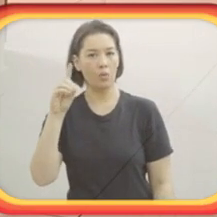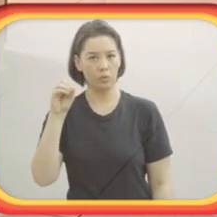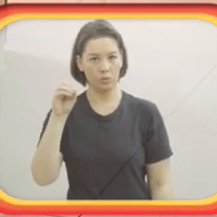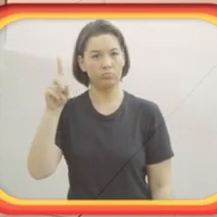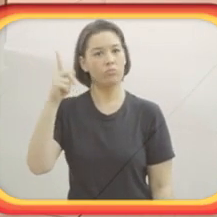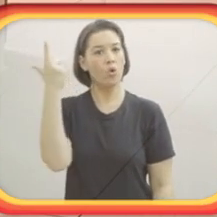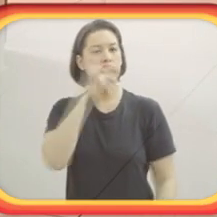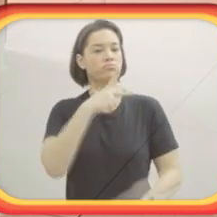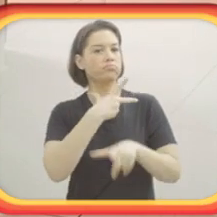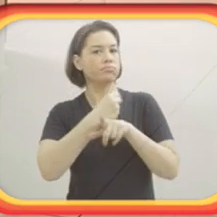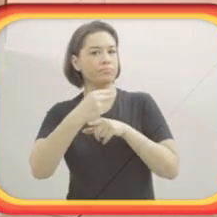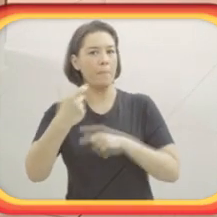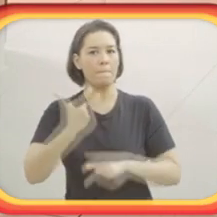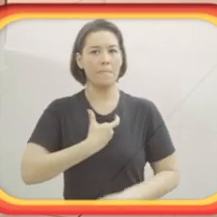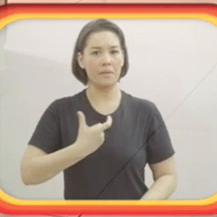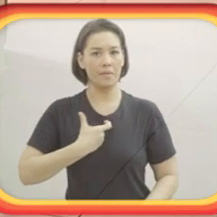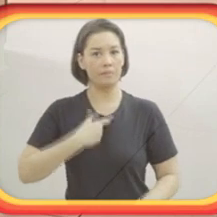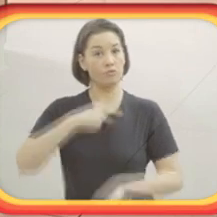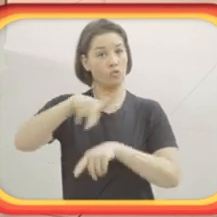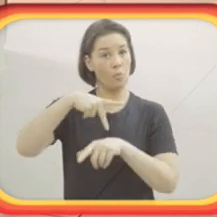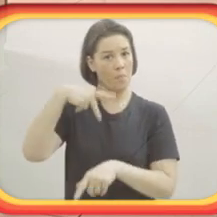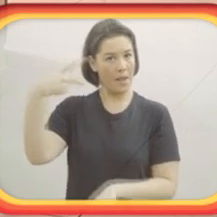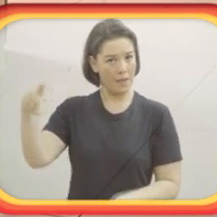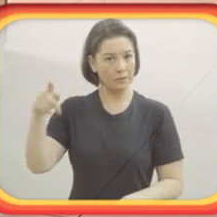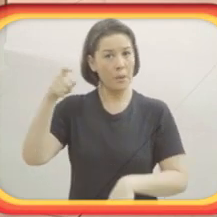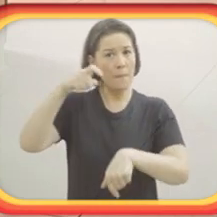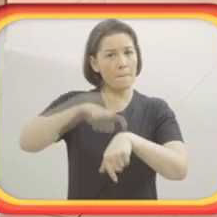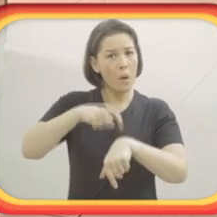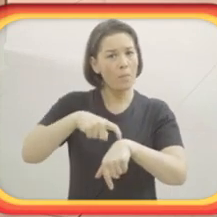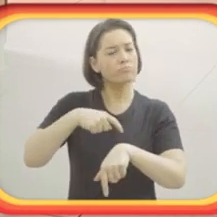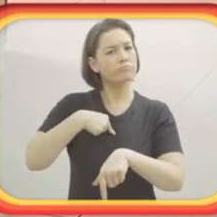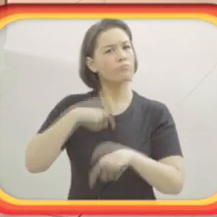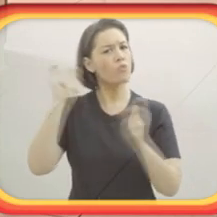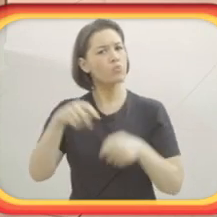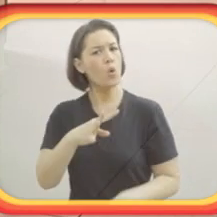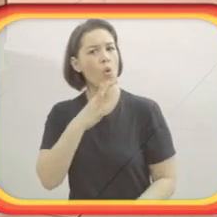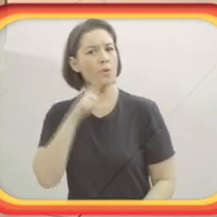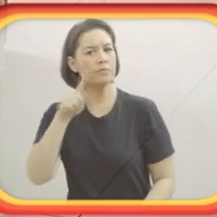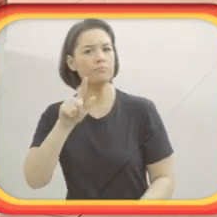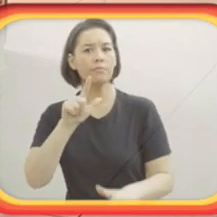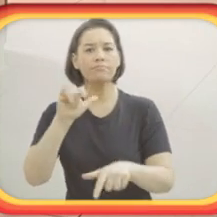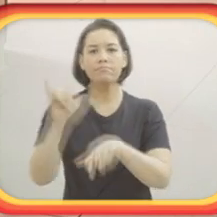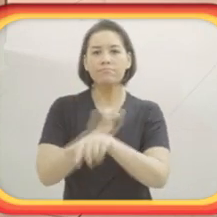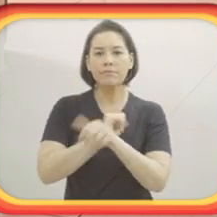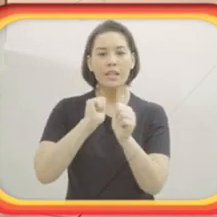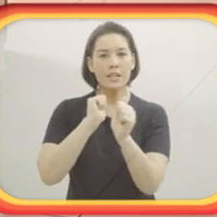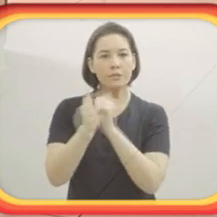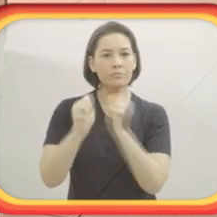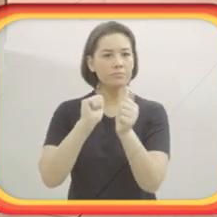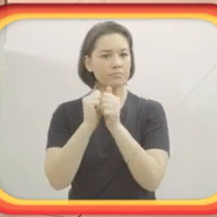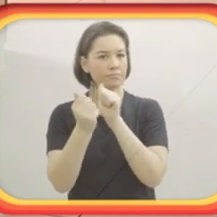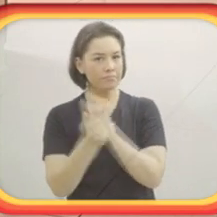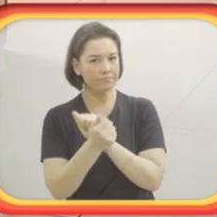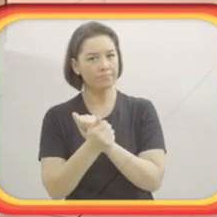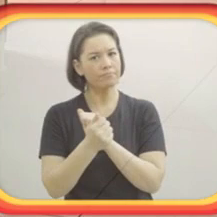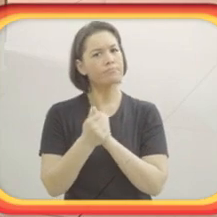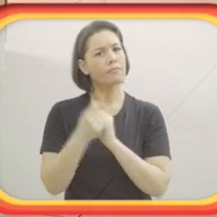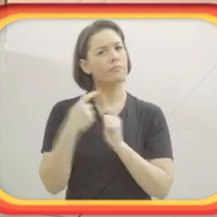medalhas para o país. E nesse momento eu pude conhecer o esporte adaptado.